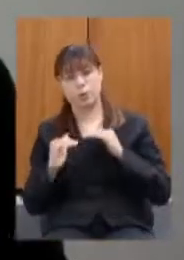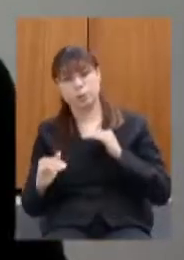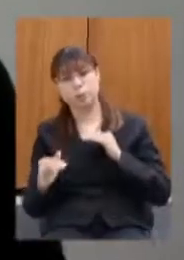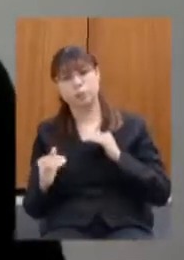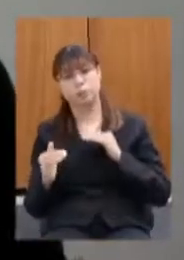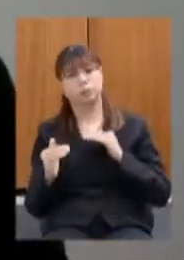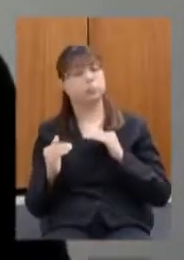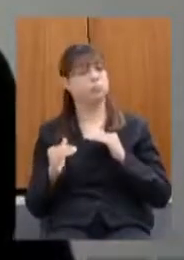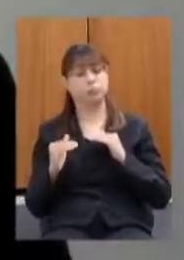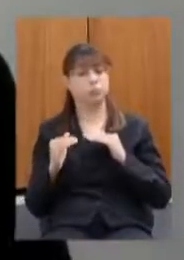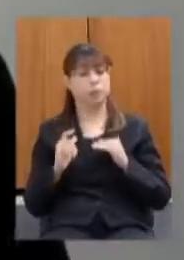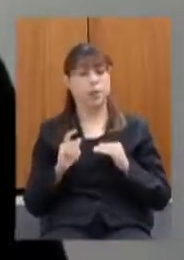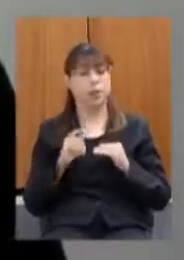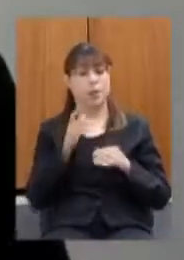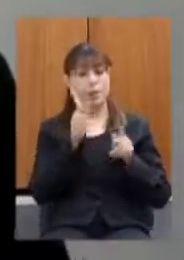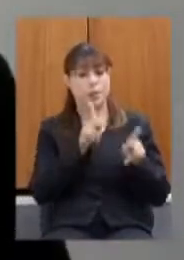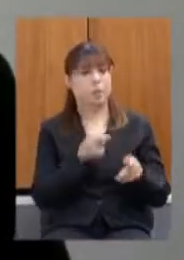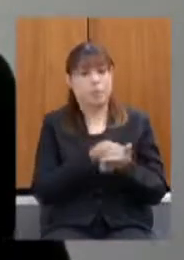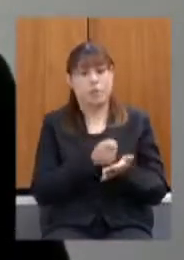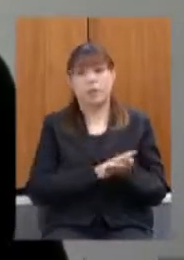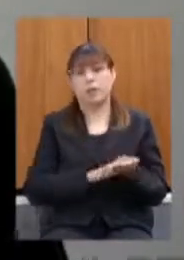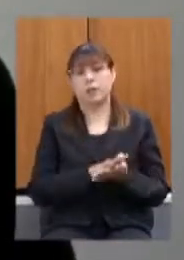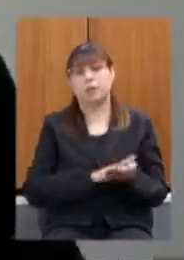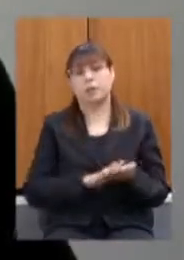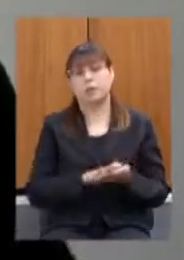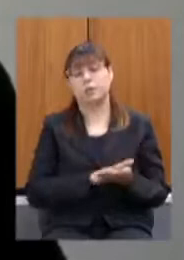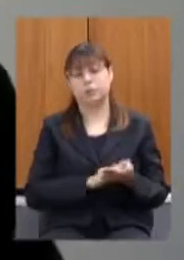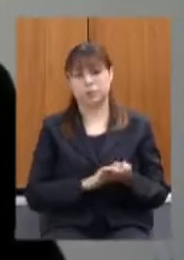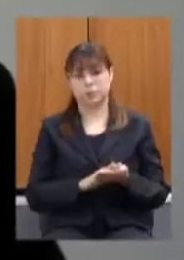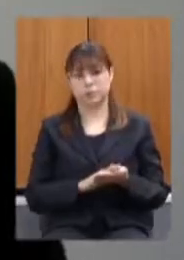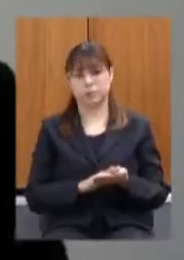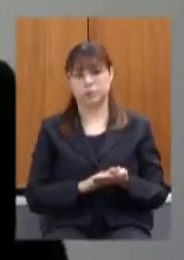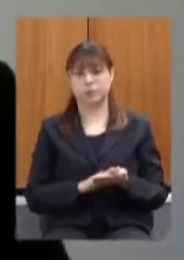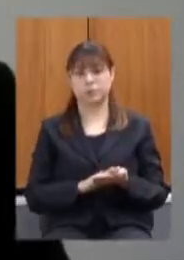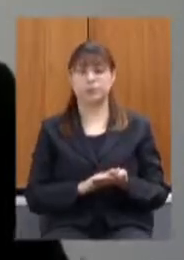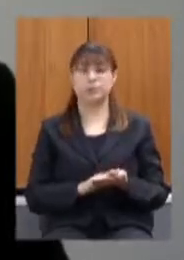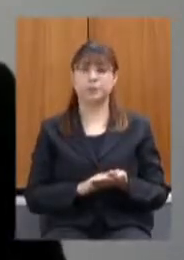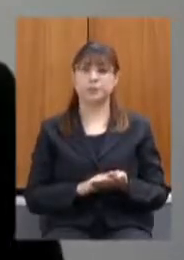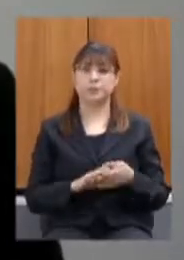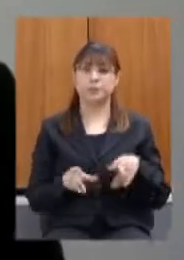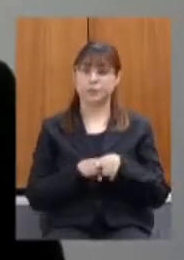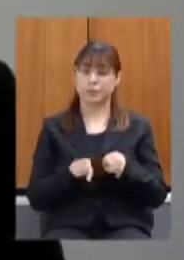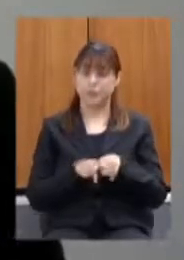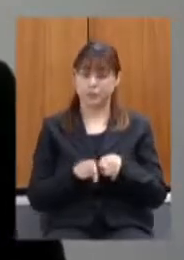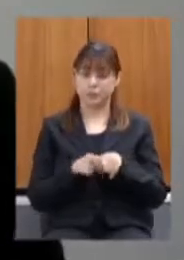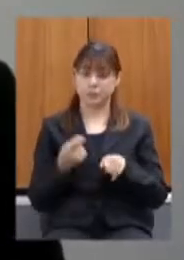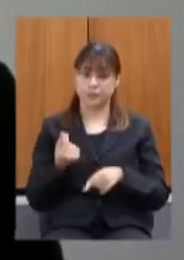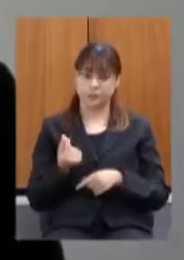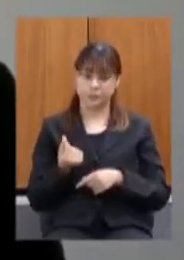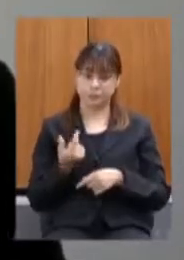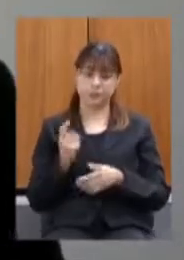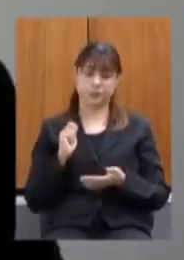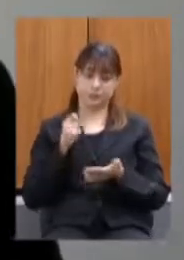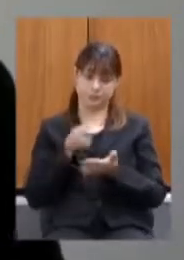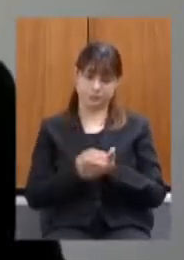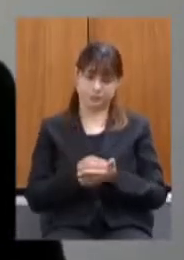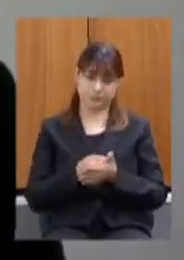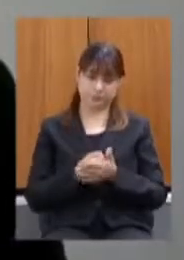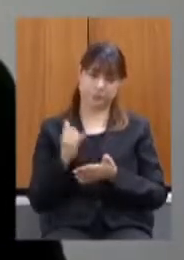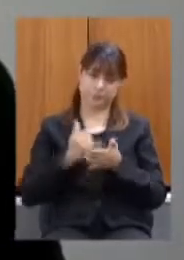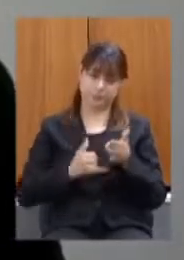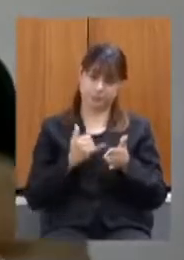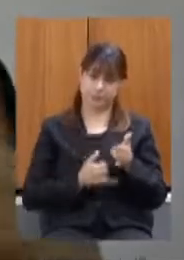consumidor ele foi cada dia recebendo mais aumento e o preço de referência de base de pagamento de imposto se manteve